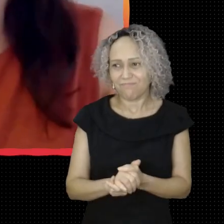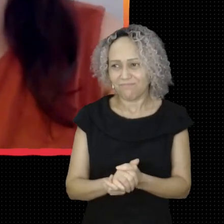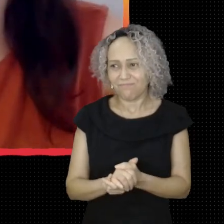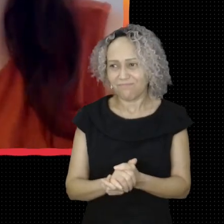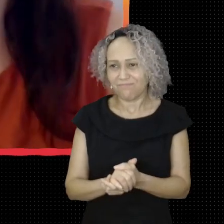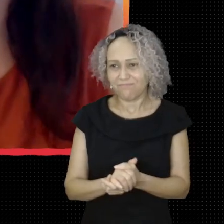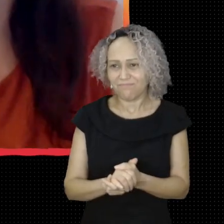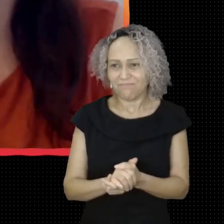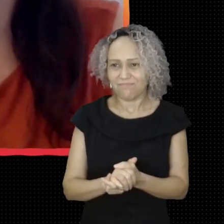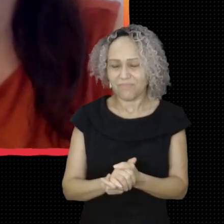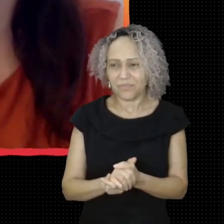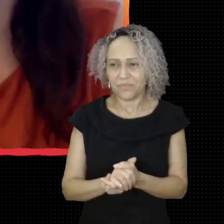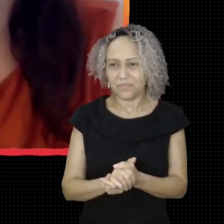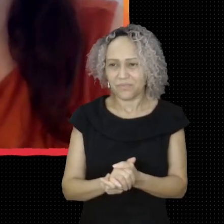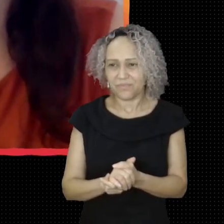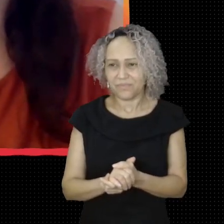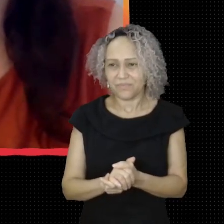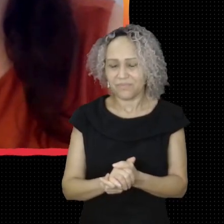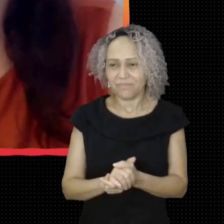de hype?